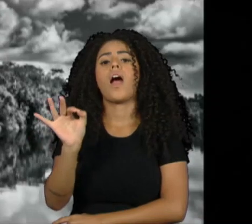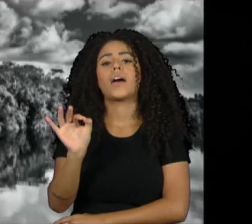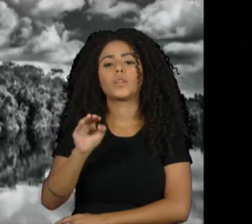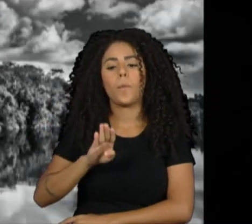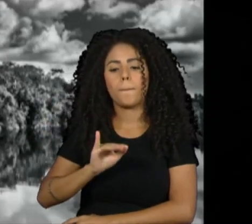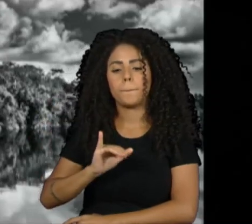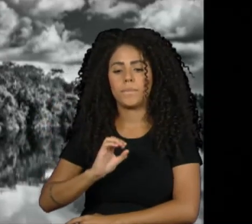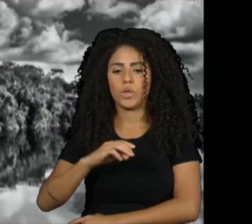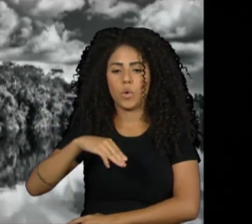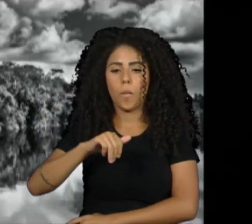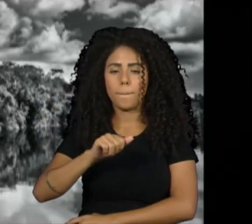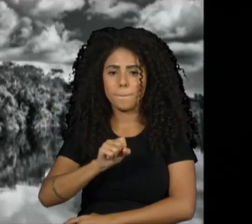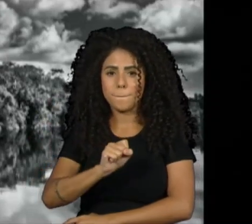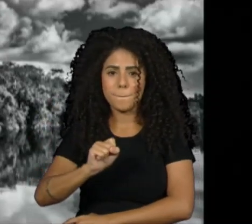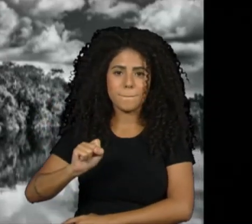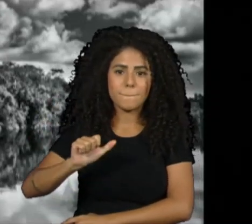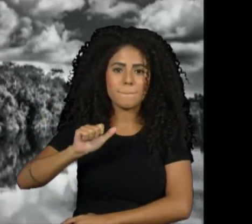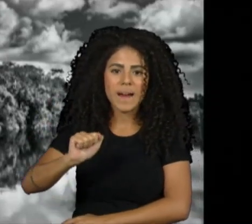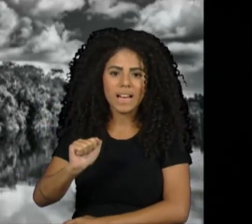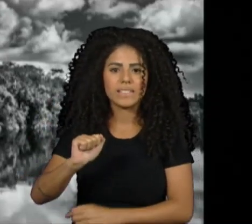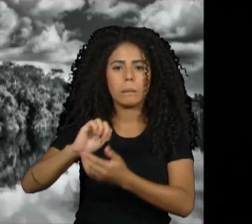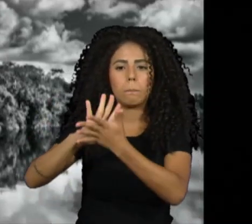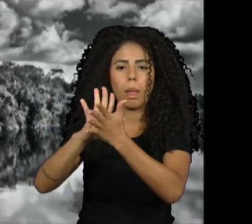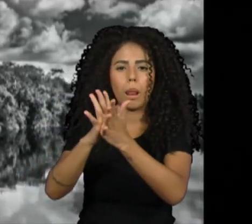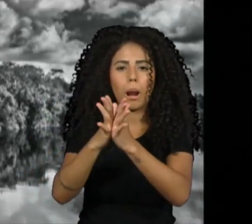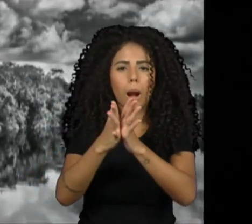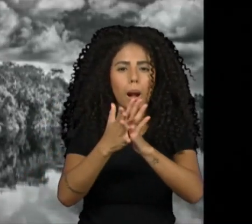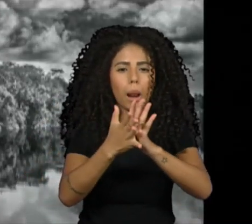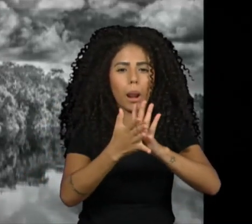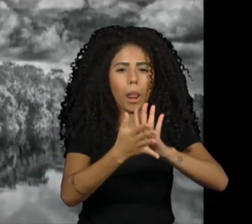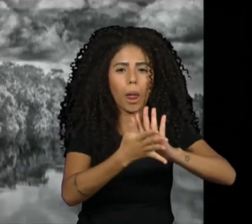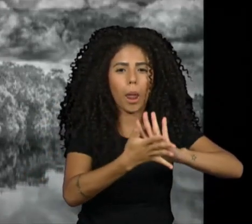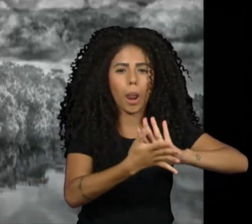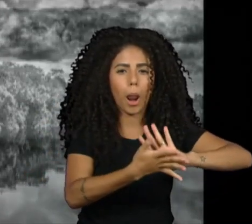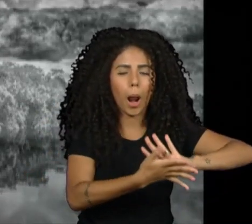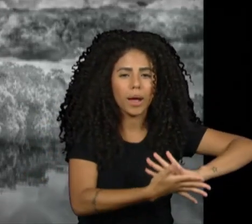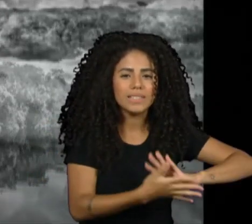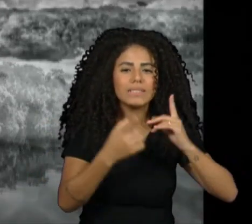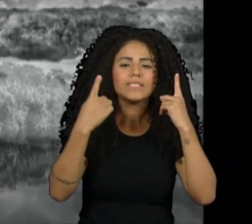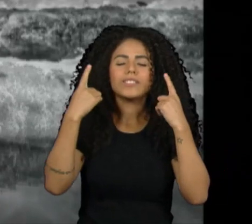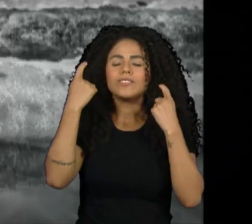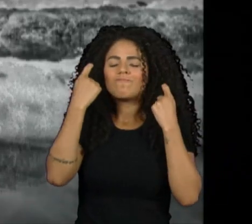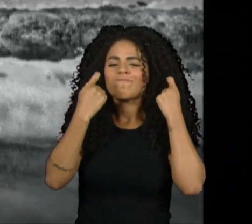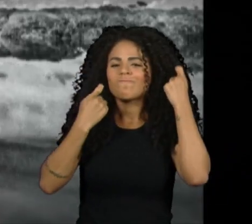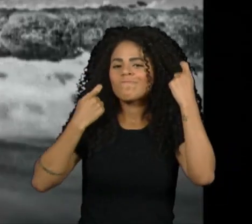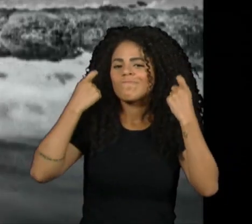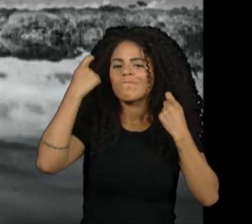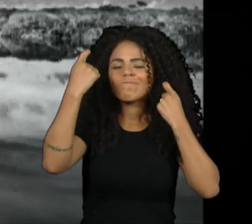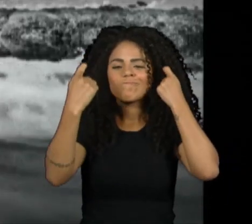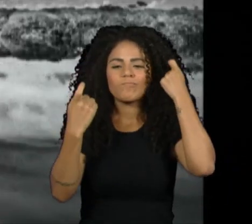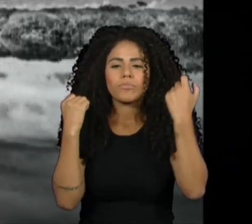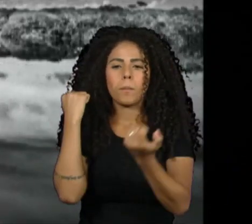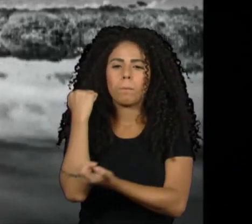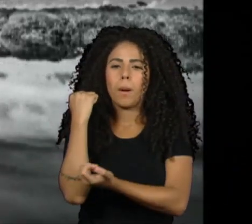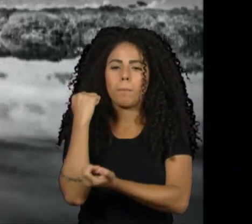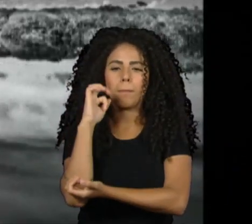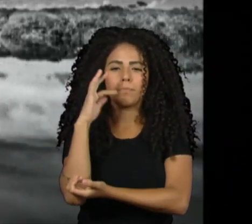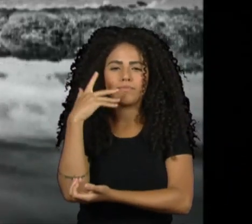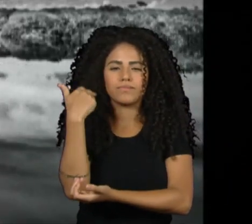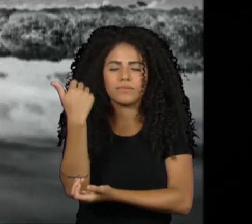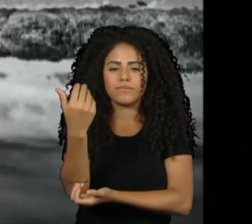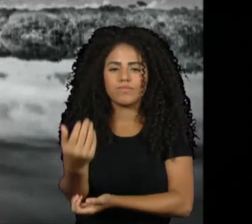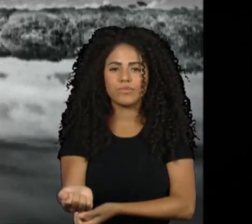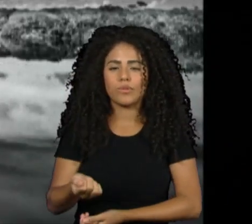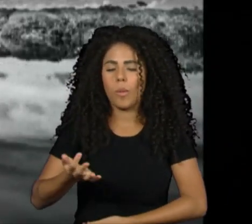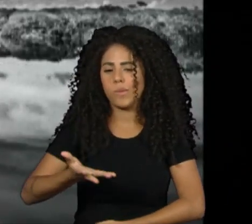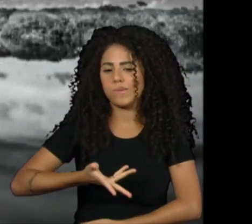já extinta, existe a preocupação de que o desmatamento em breve chega a um ponto